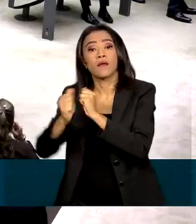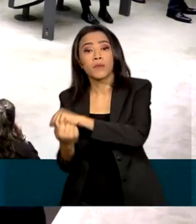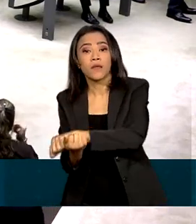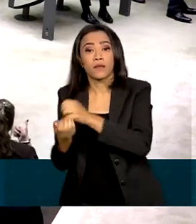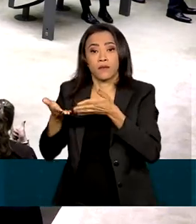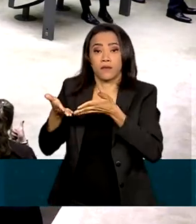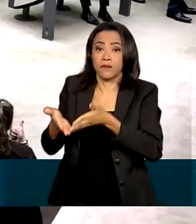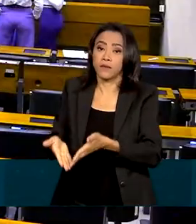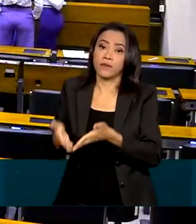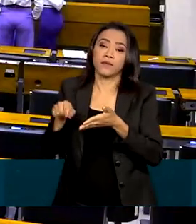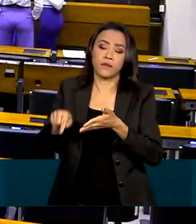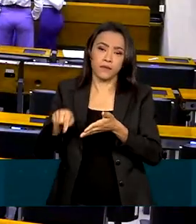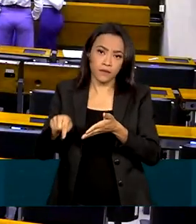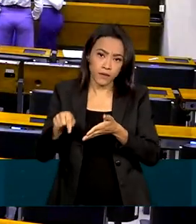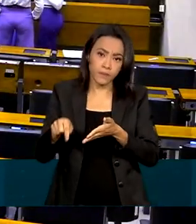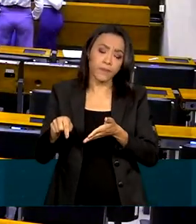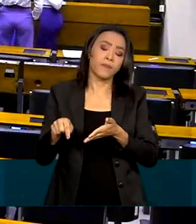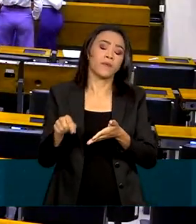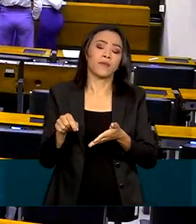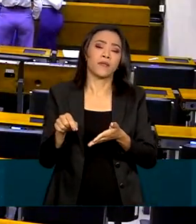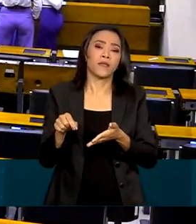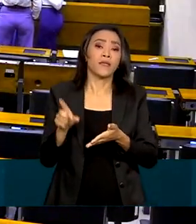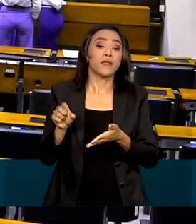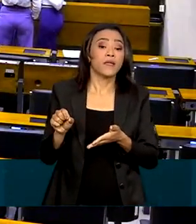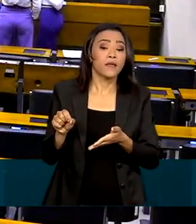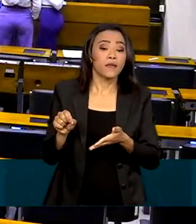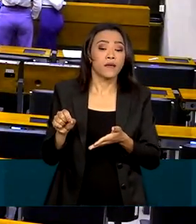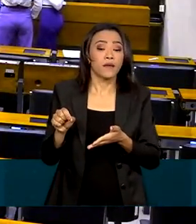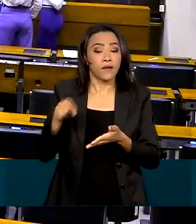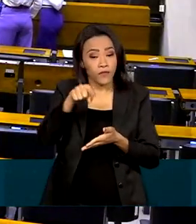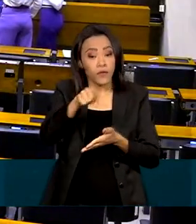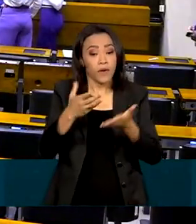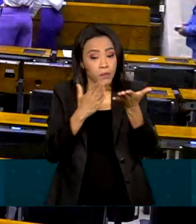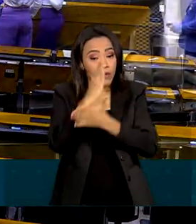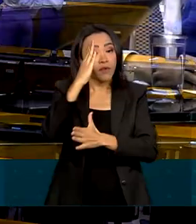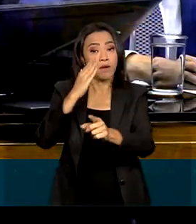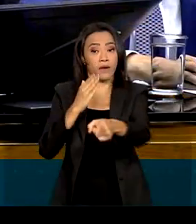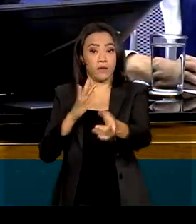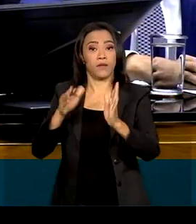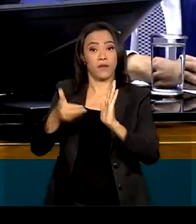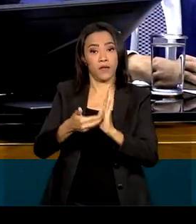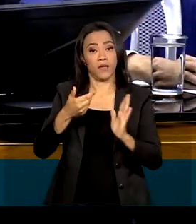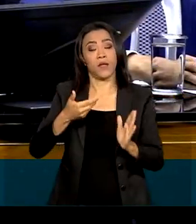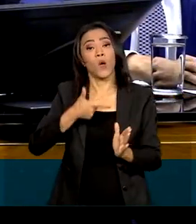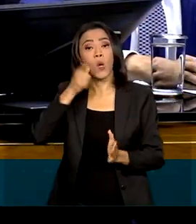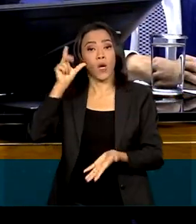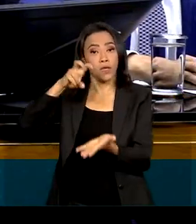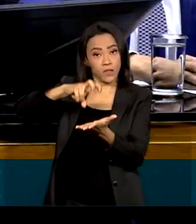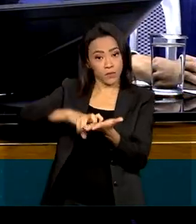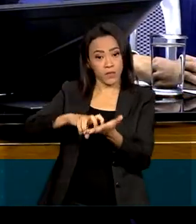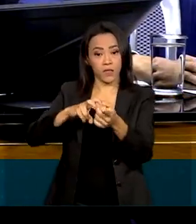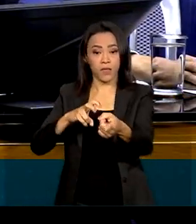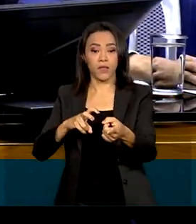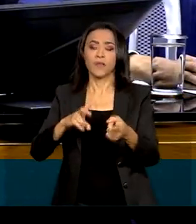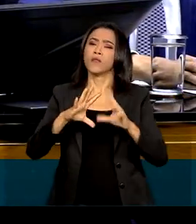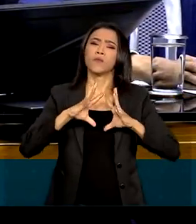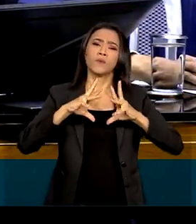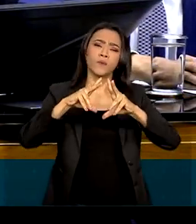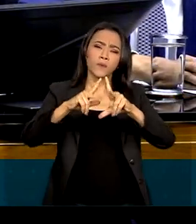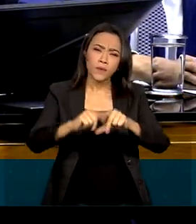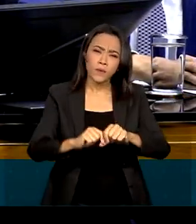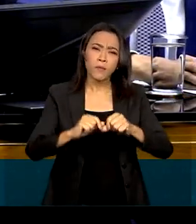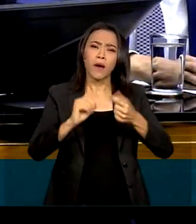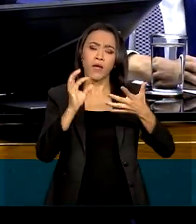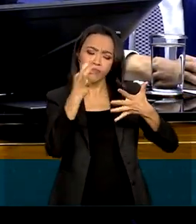Orçamento da Câmara, onde foi aprovado na manhã de ontem. Tudo para contemplar as mudanças